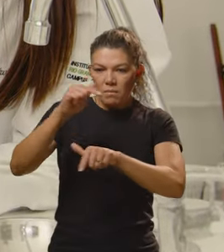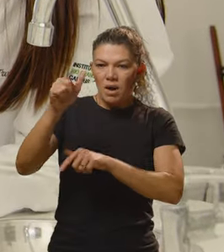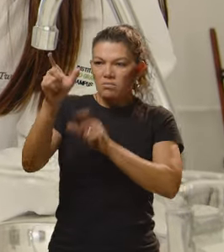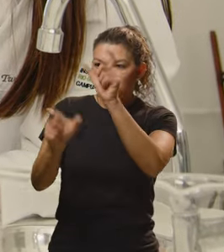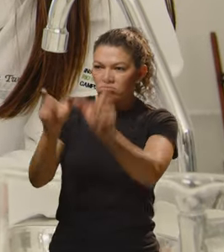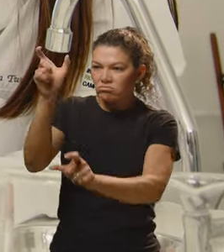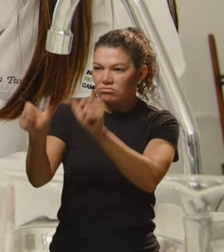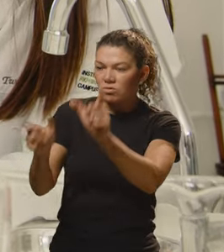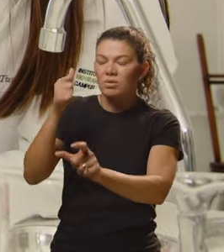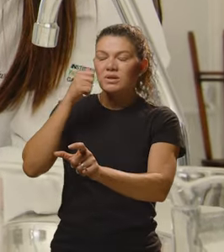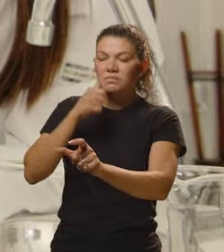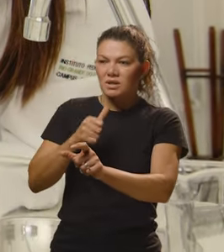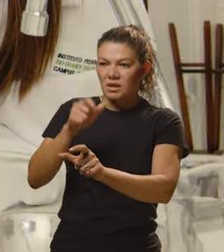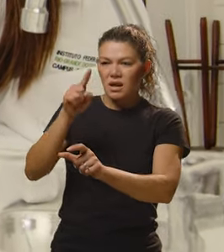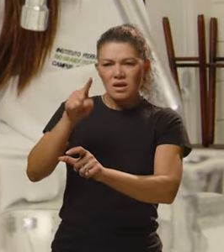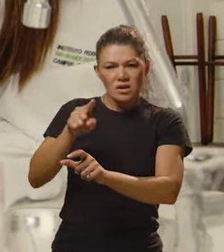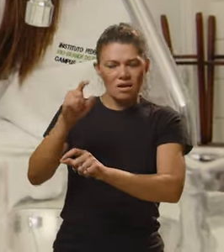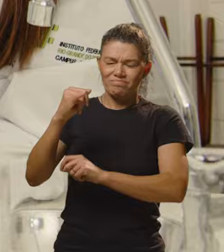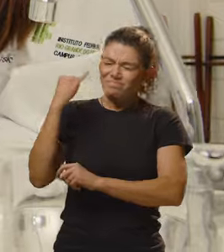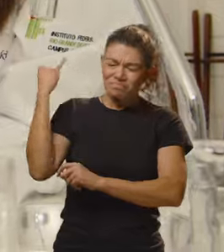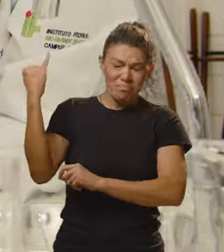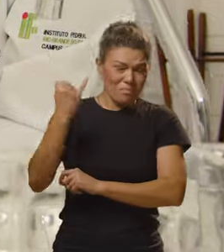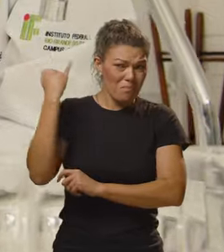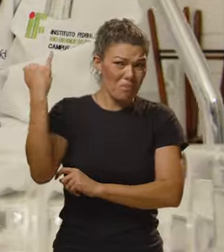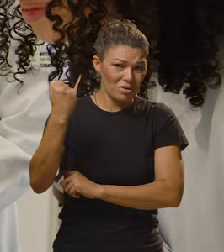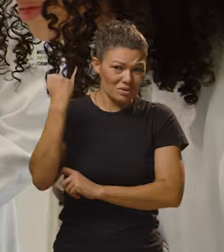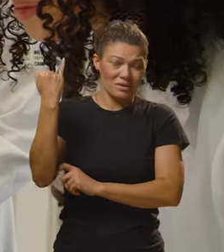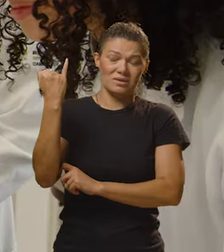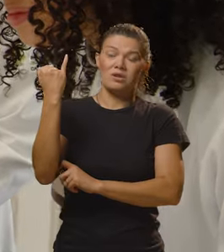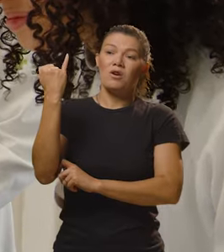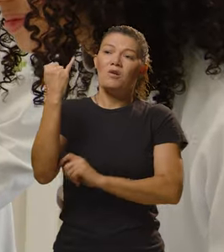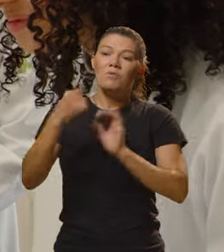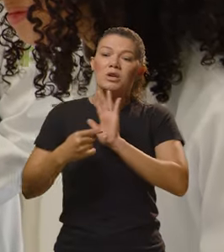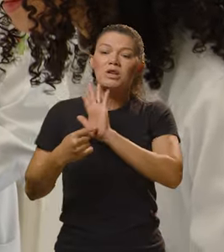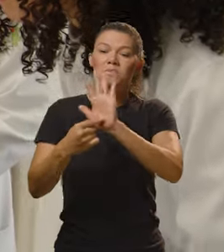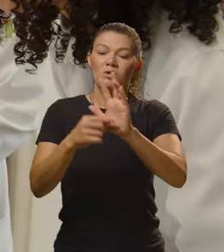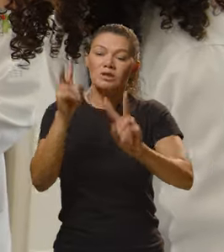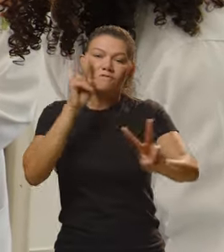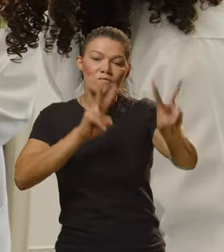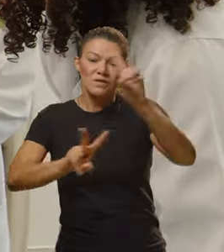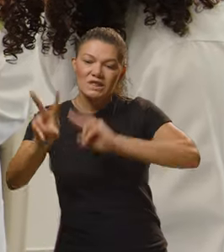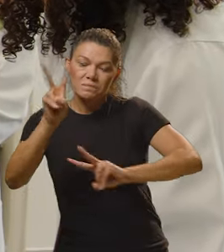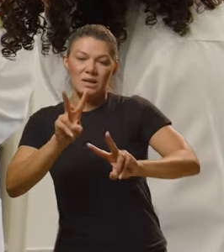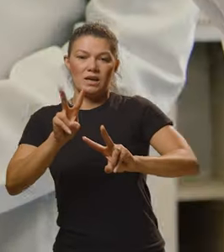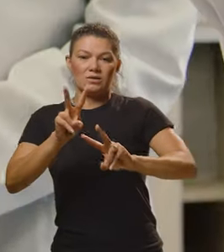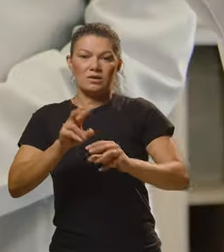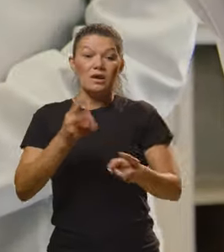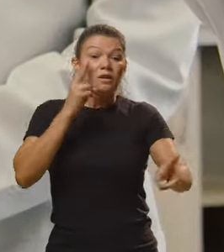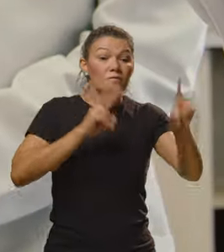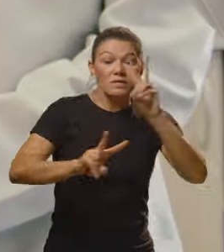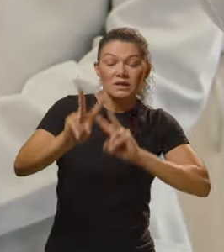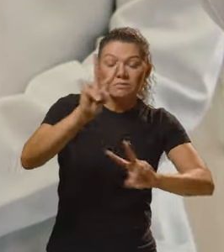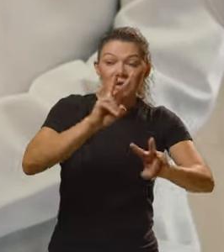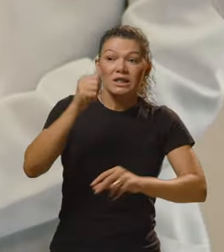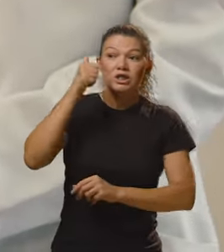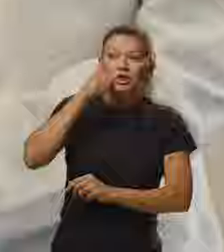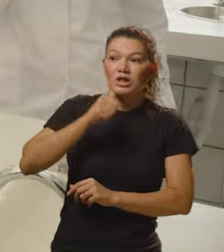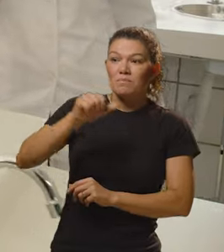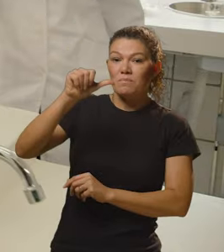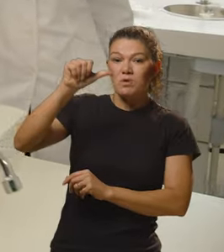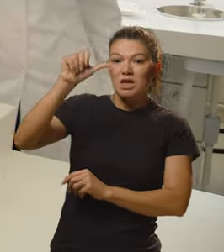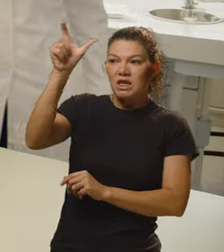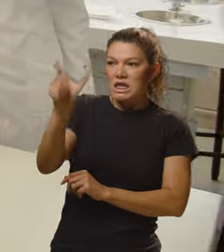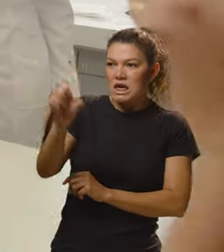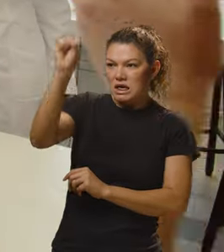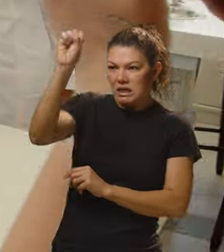O trabalho com as meninas, ele é muito importante porque ele traz visibilidade. Visibilidade de que